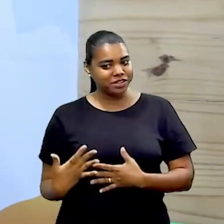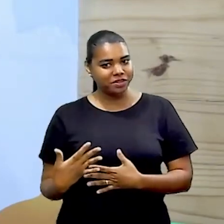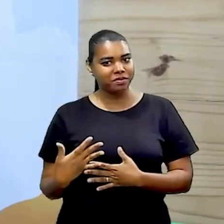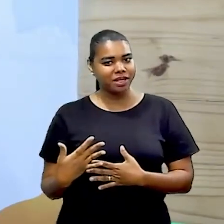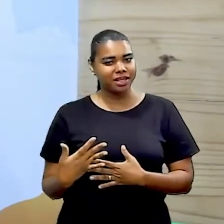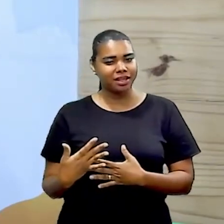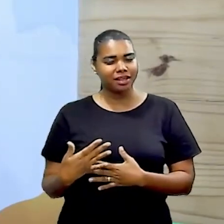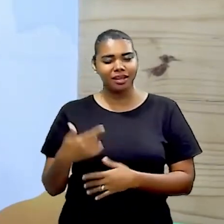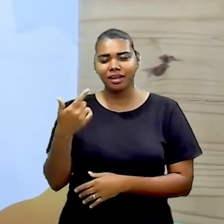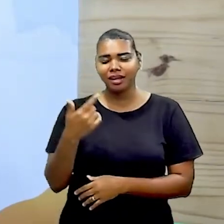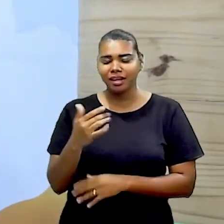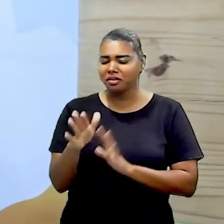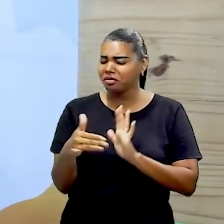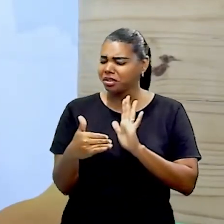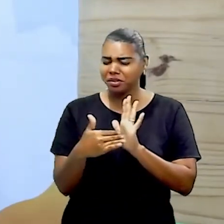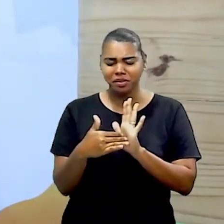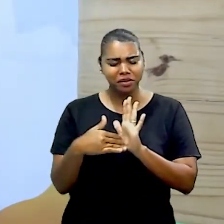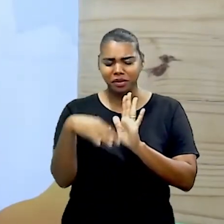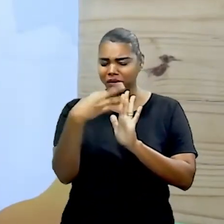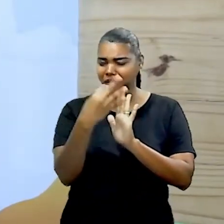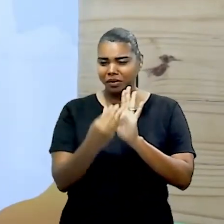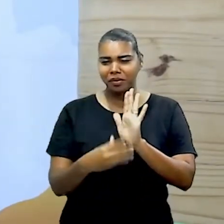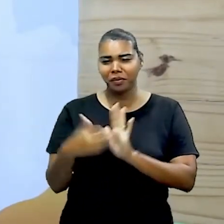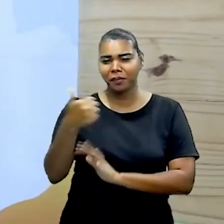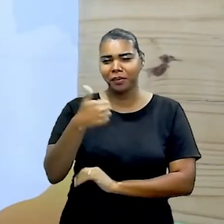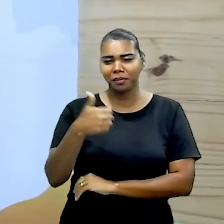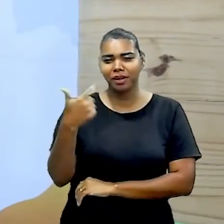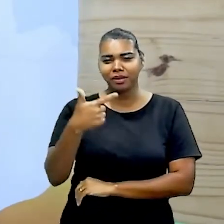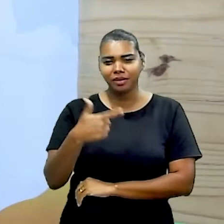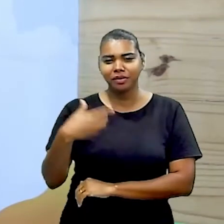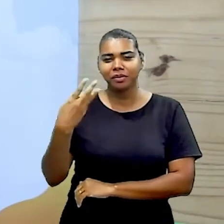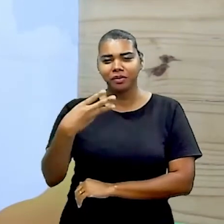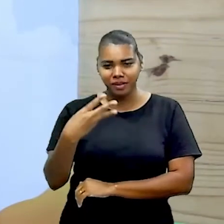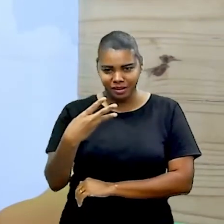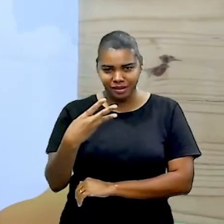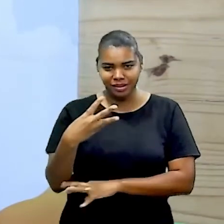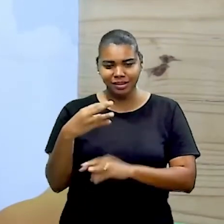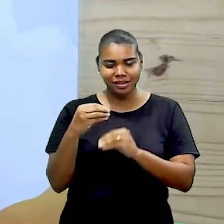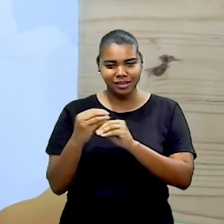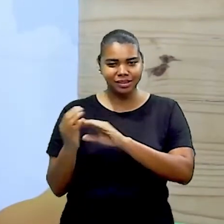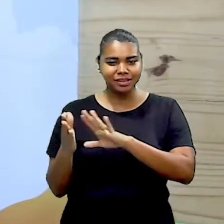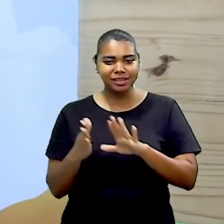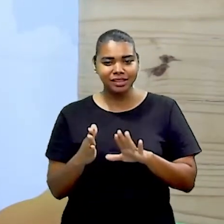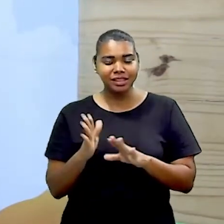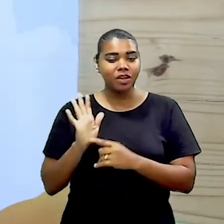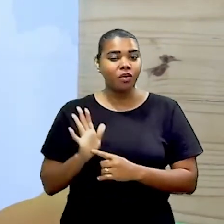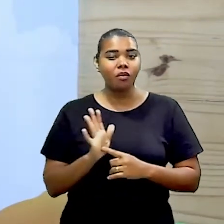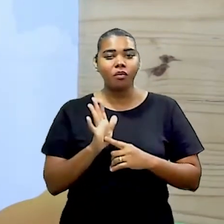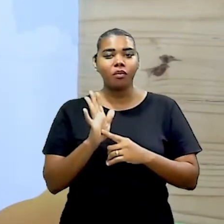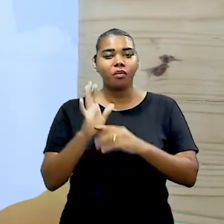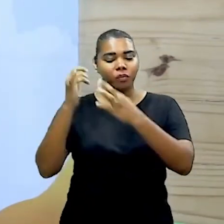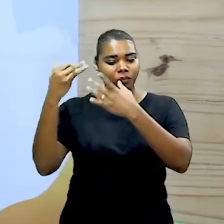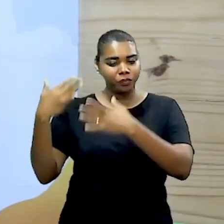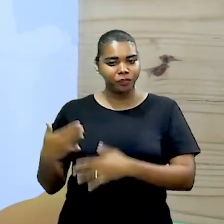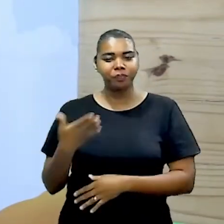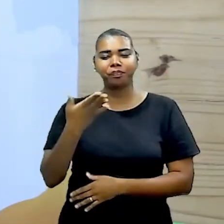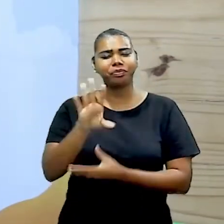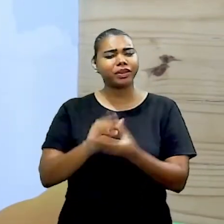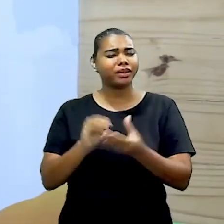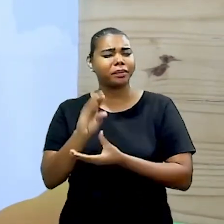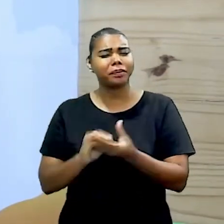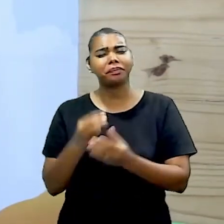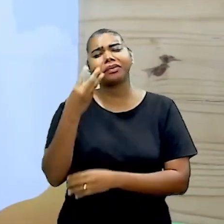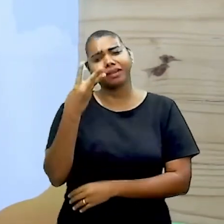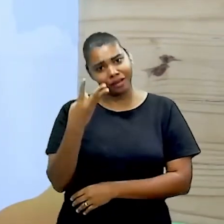provavelmente vai ter o primeiro, segundo e terceiro ato, que vai ser um ápice. Ou então, aquelas missões clássicas que você repete três